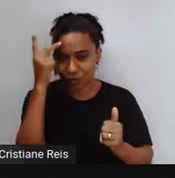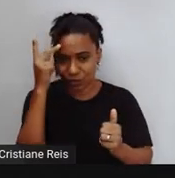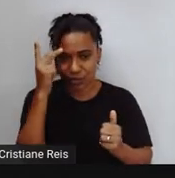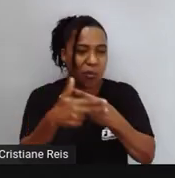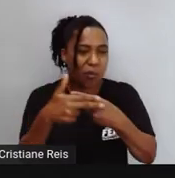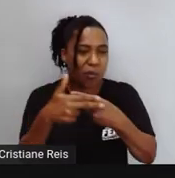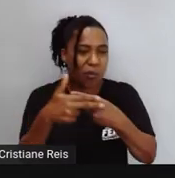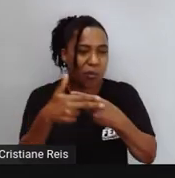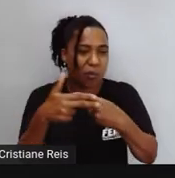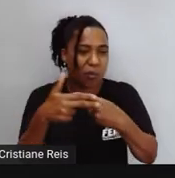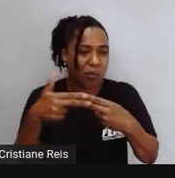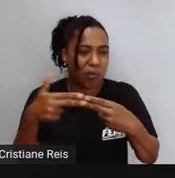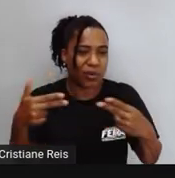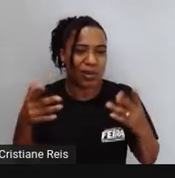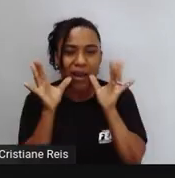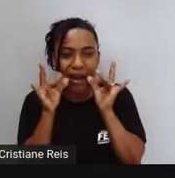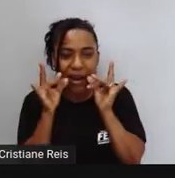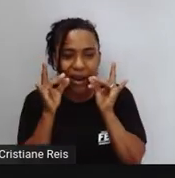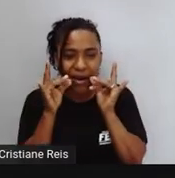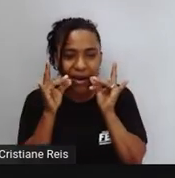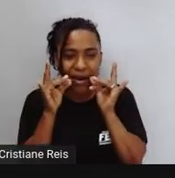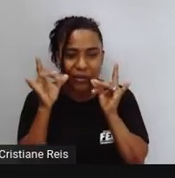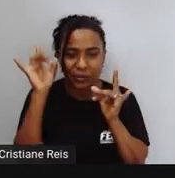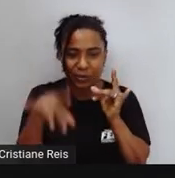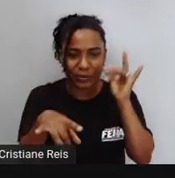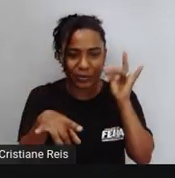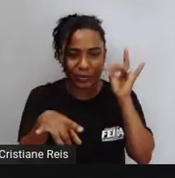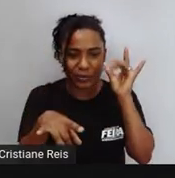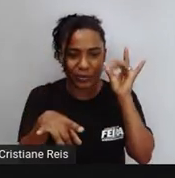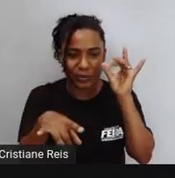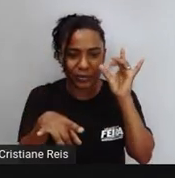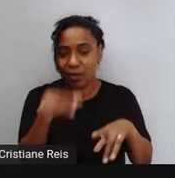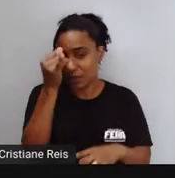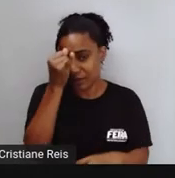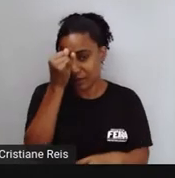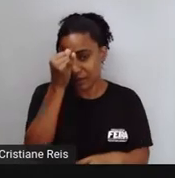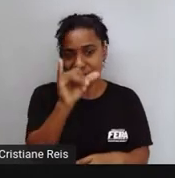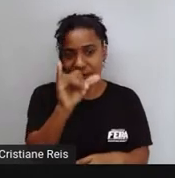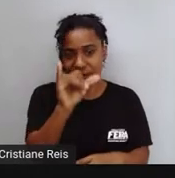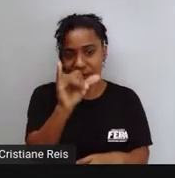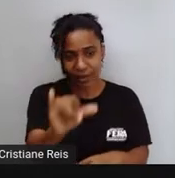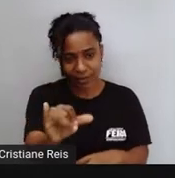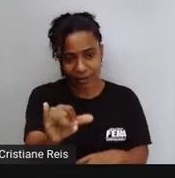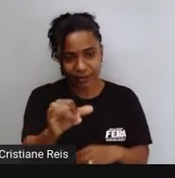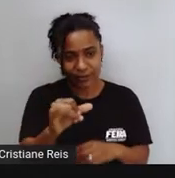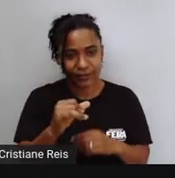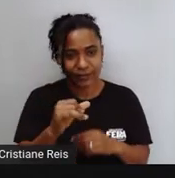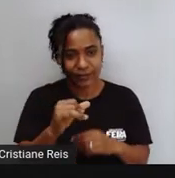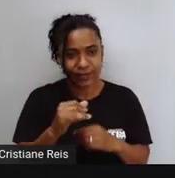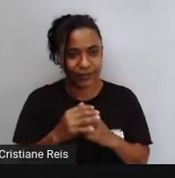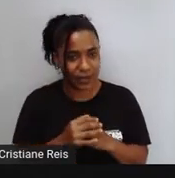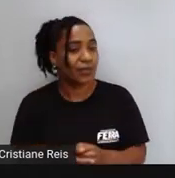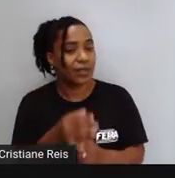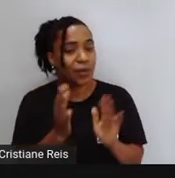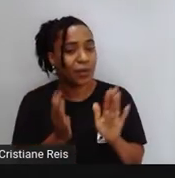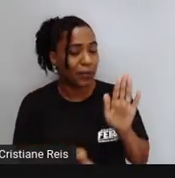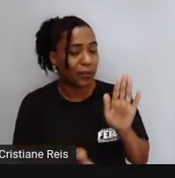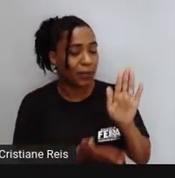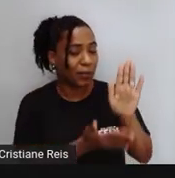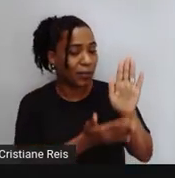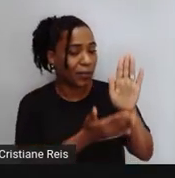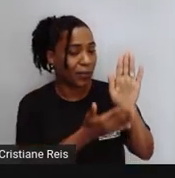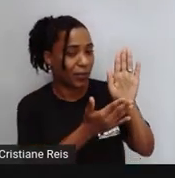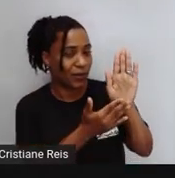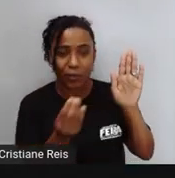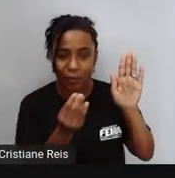descartáveis Inclusive sugerindo ações que podem minimizar Os efeitos negativos do consumismo no